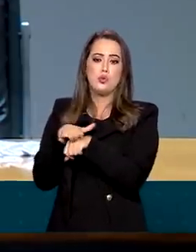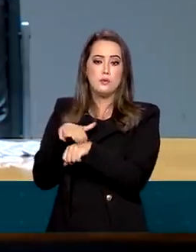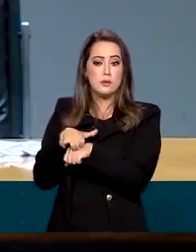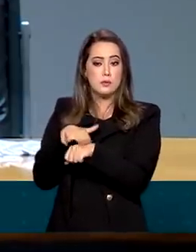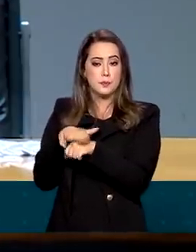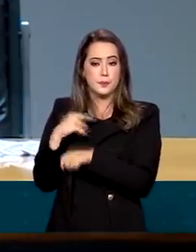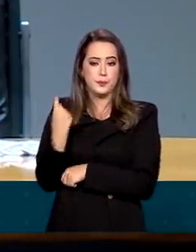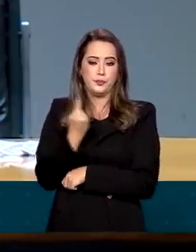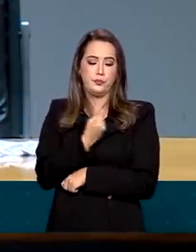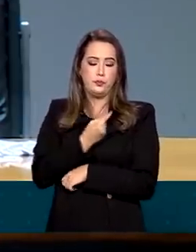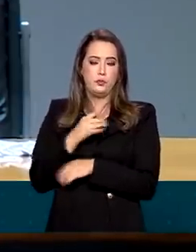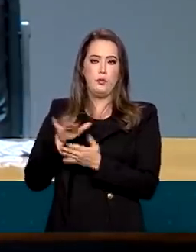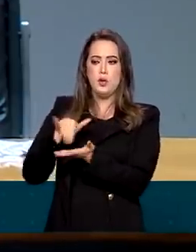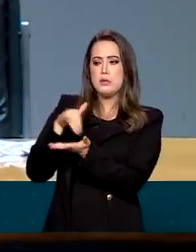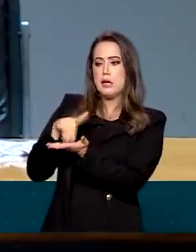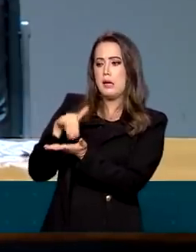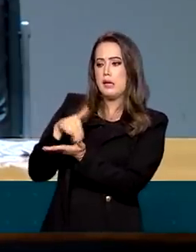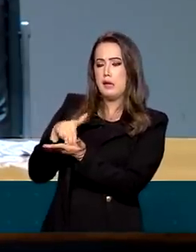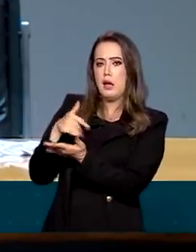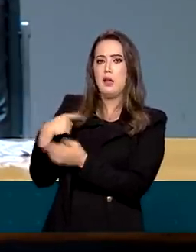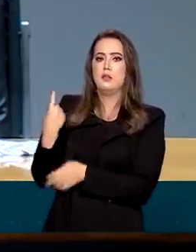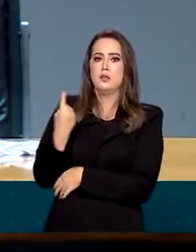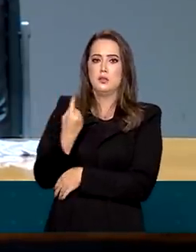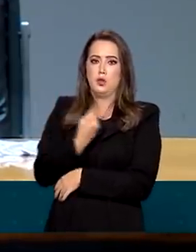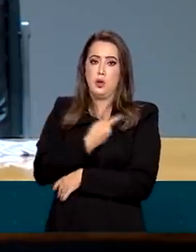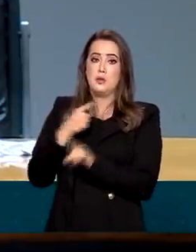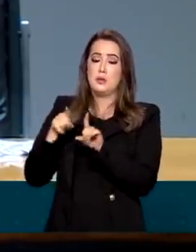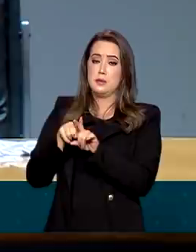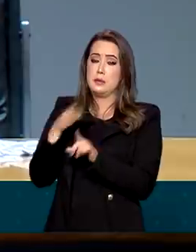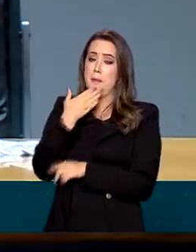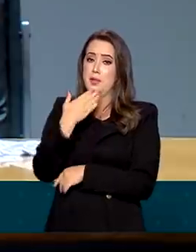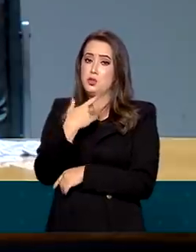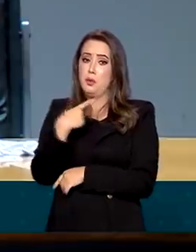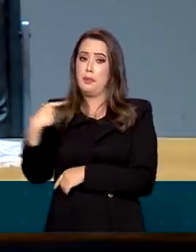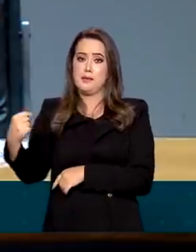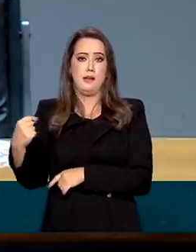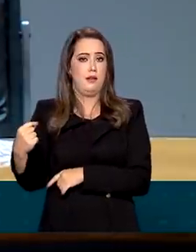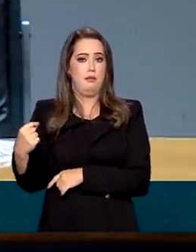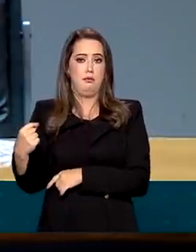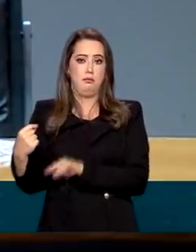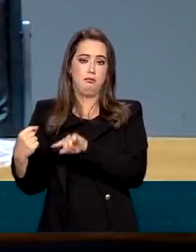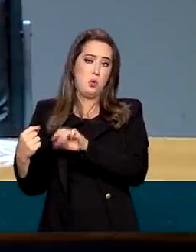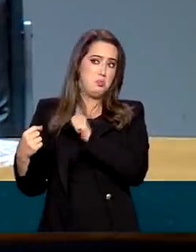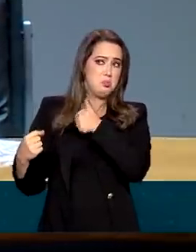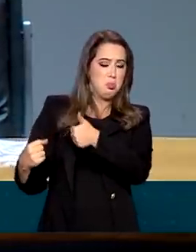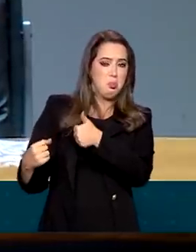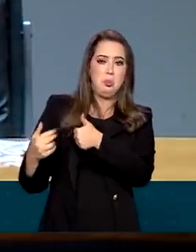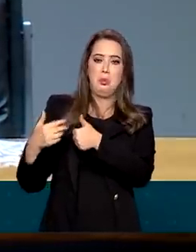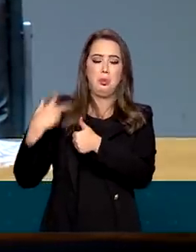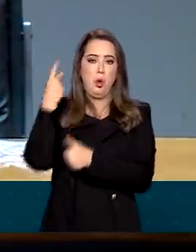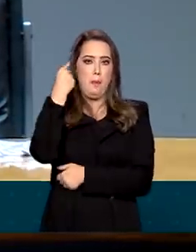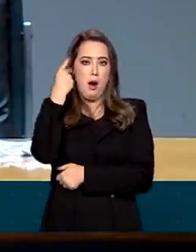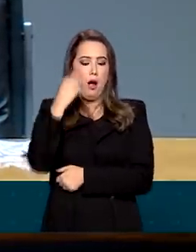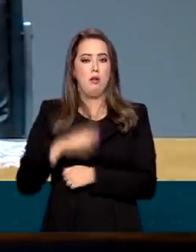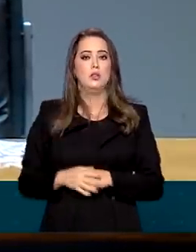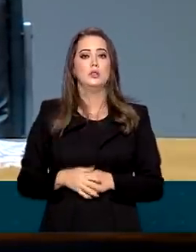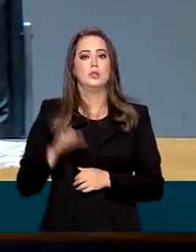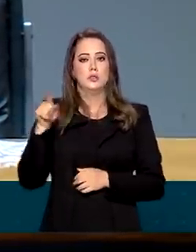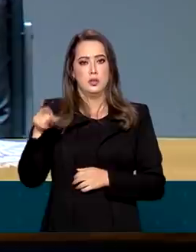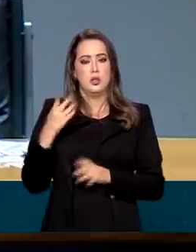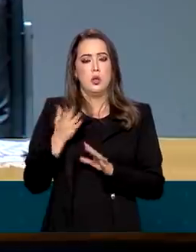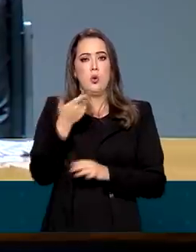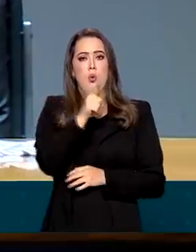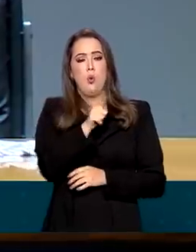os nossos secretários que pediram para sair, eles saírem, é natural, o jovem é secretário do Tesouro, está tomando conta lá do